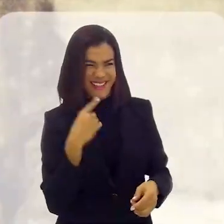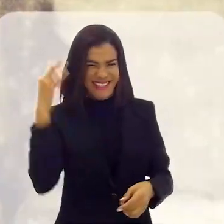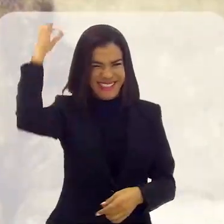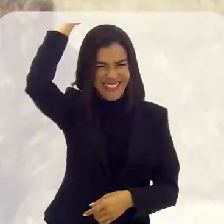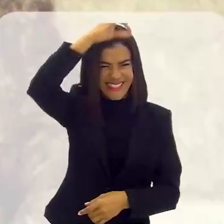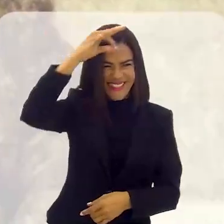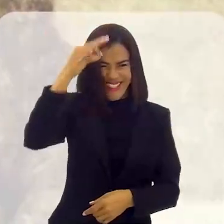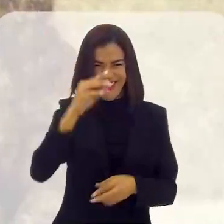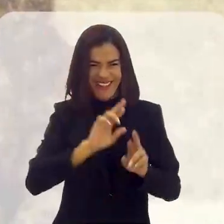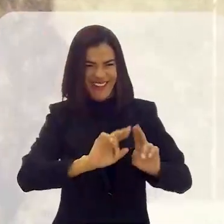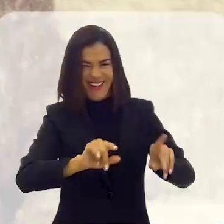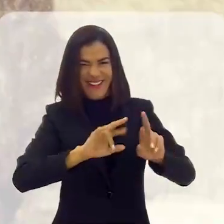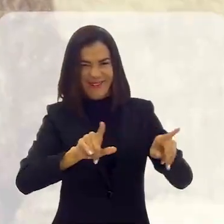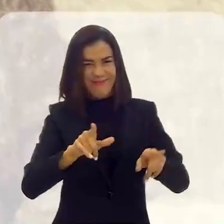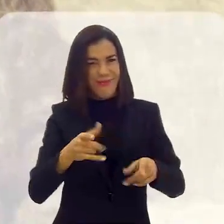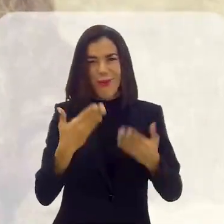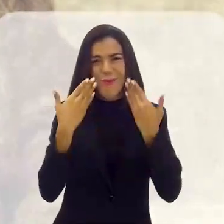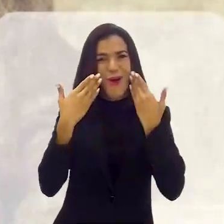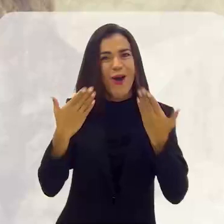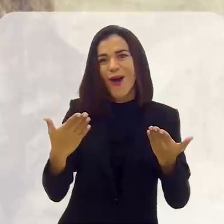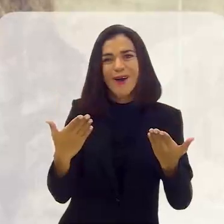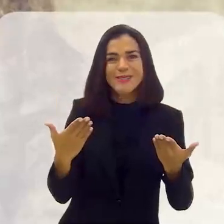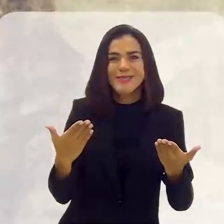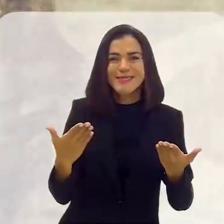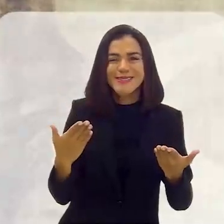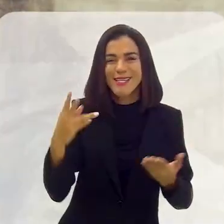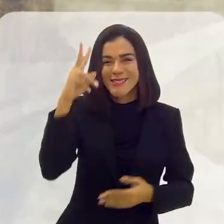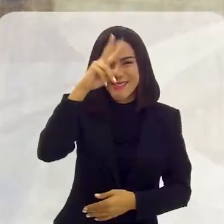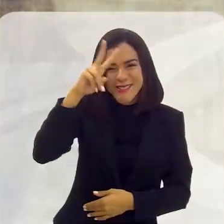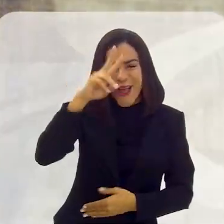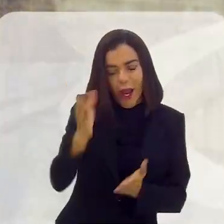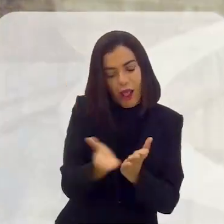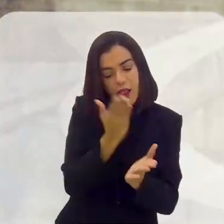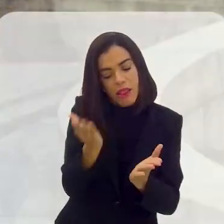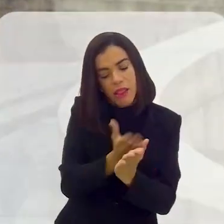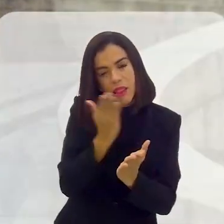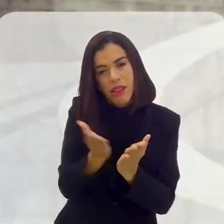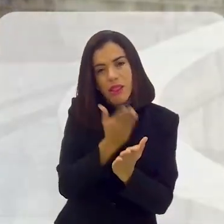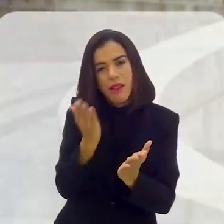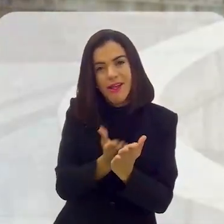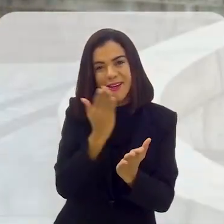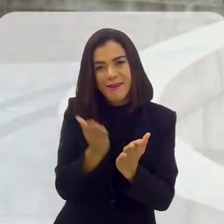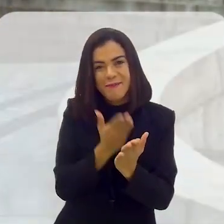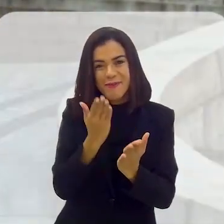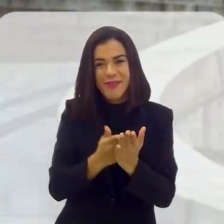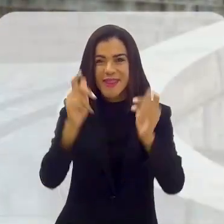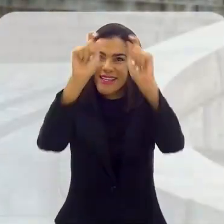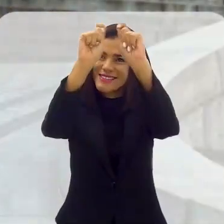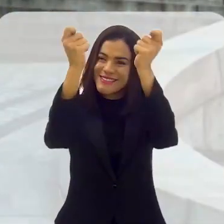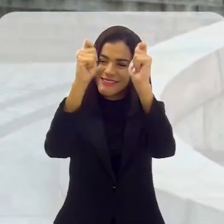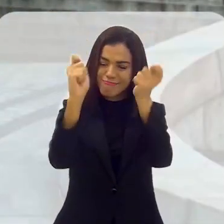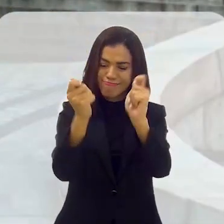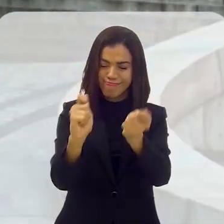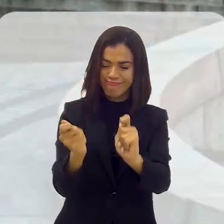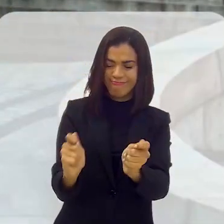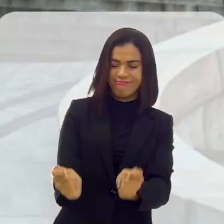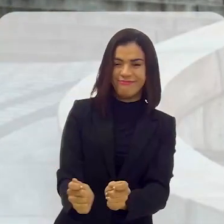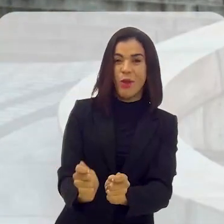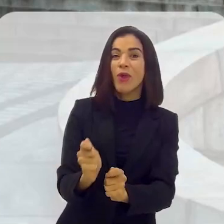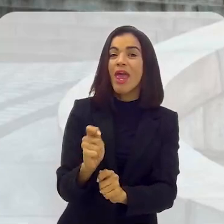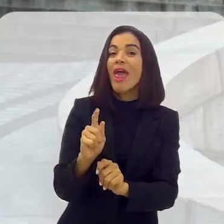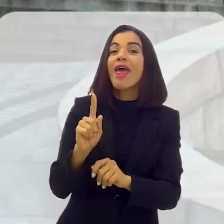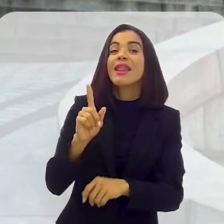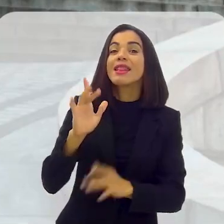dele a imagem de santo. Pena que não aparece na história dessa estátua